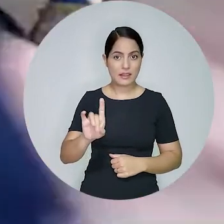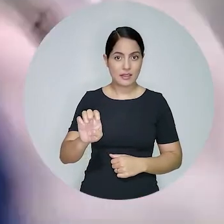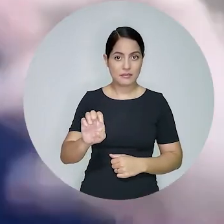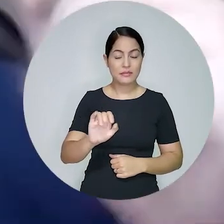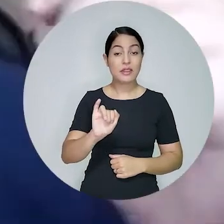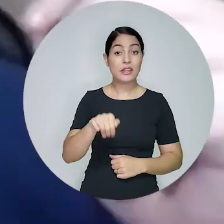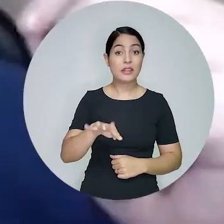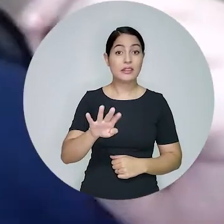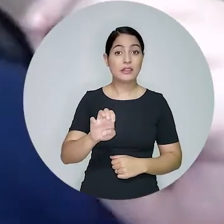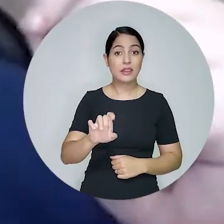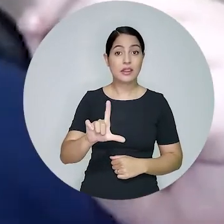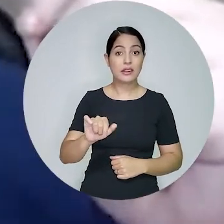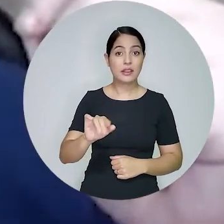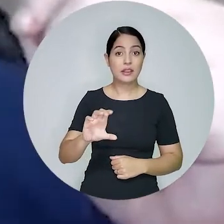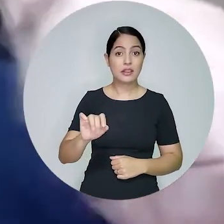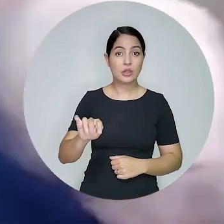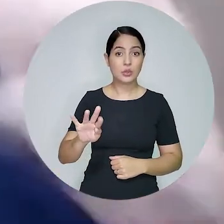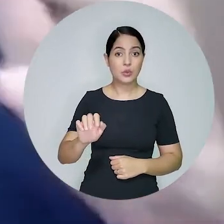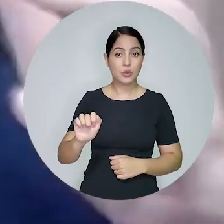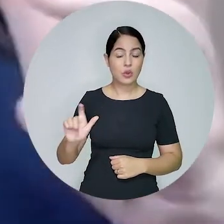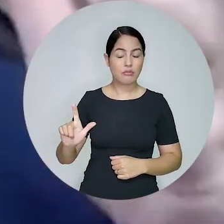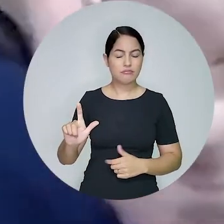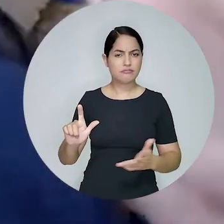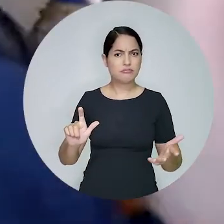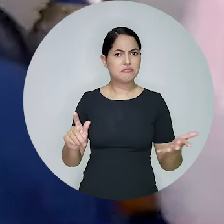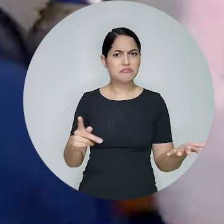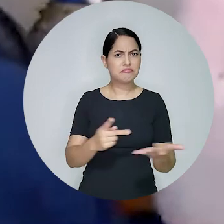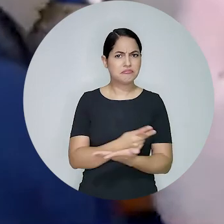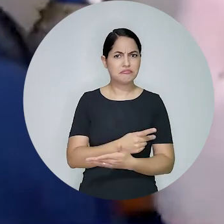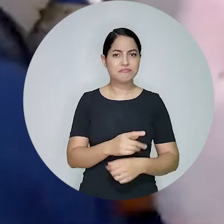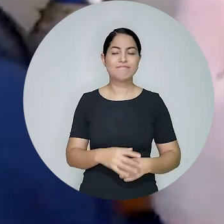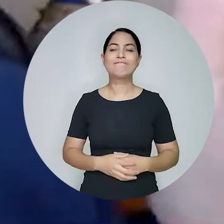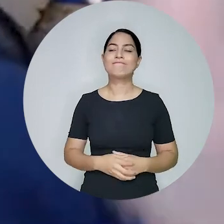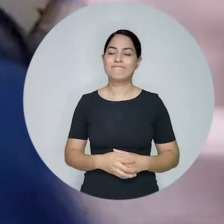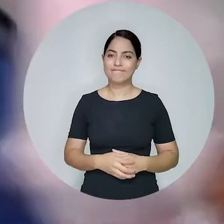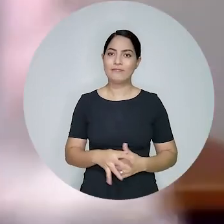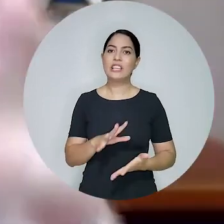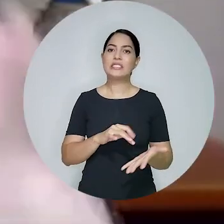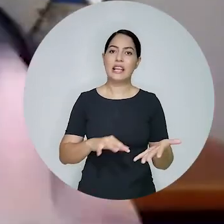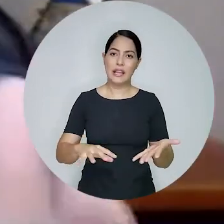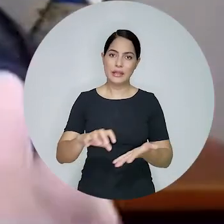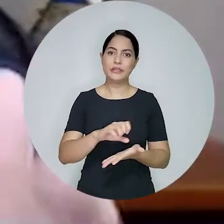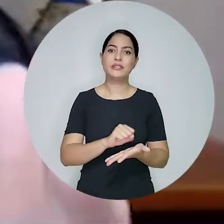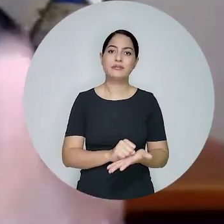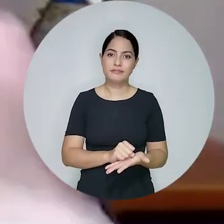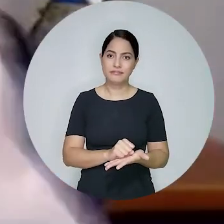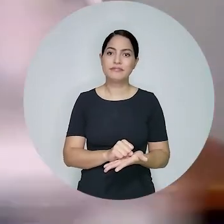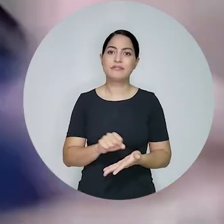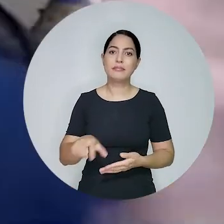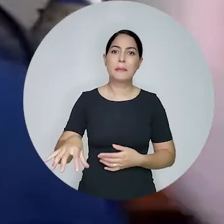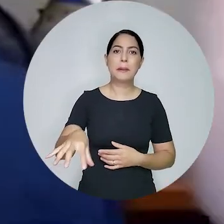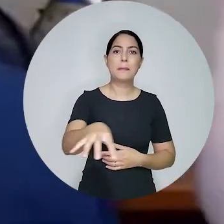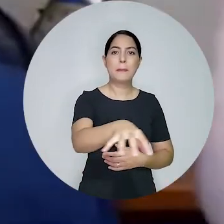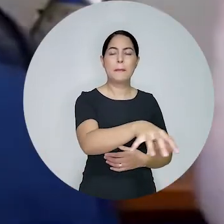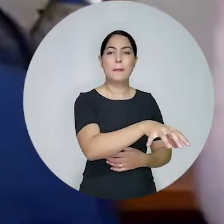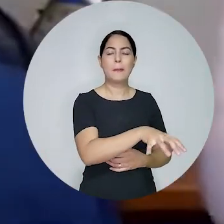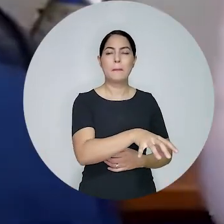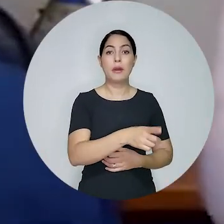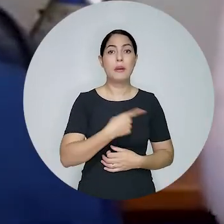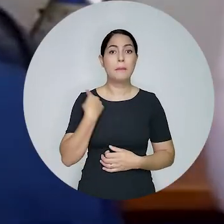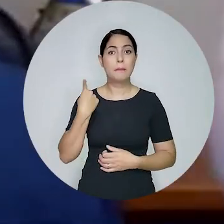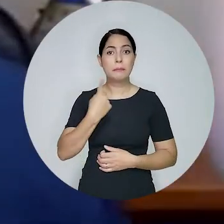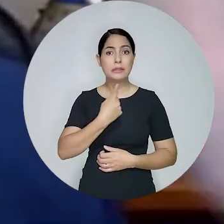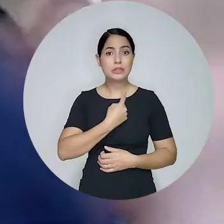intelectual, por exemplo. E agora os dados nos desterritorializaram. Nós, enquanto partes,